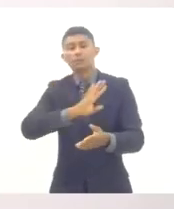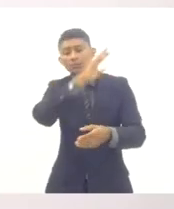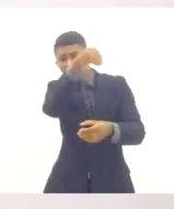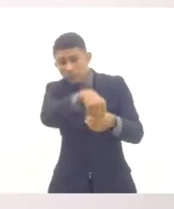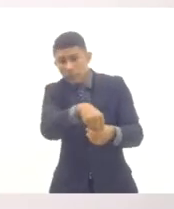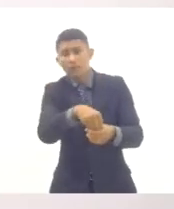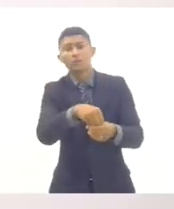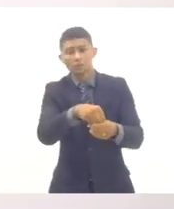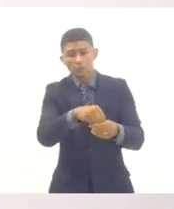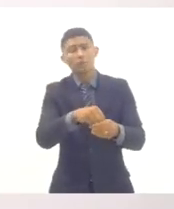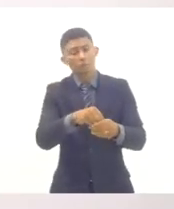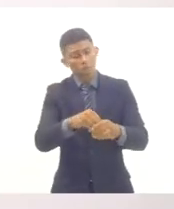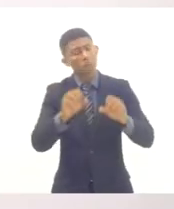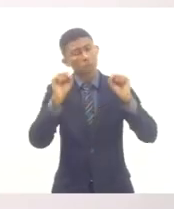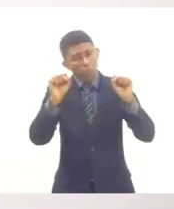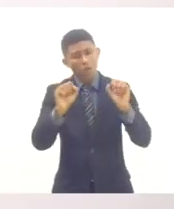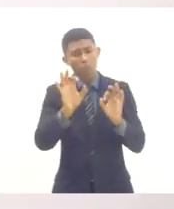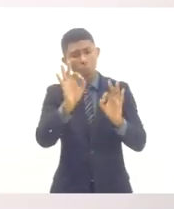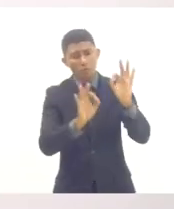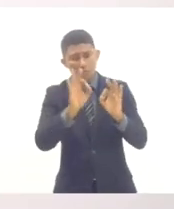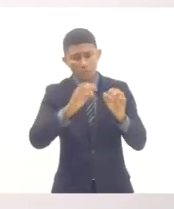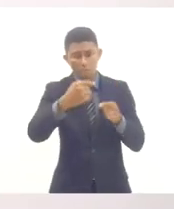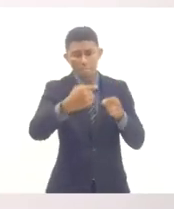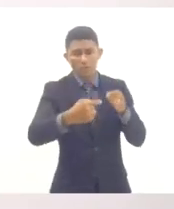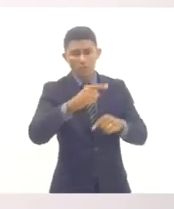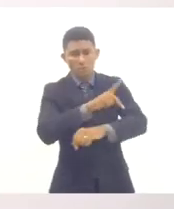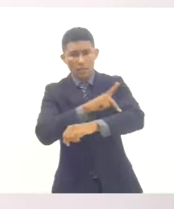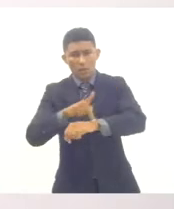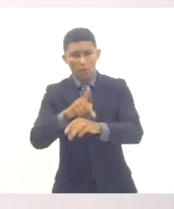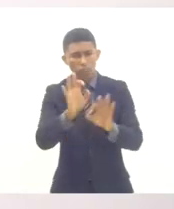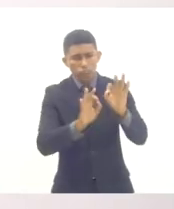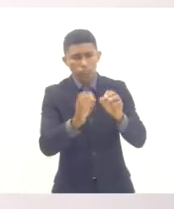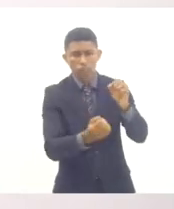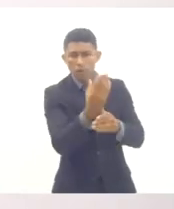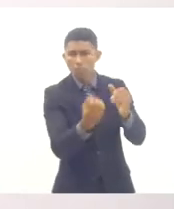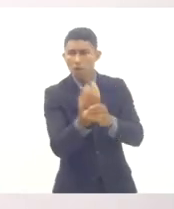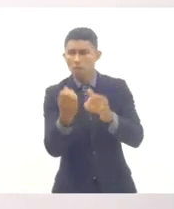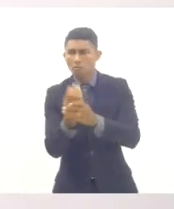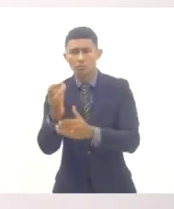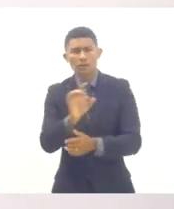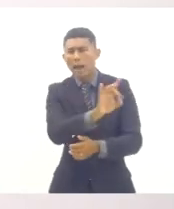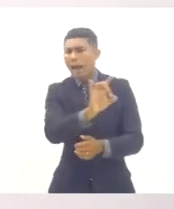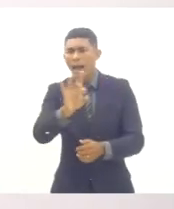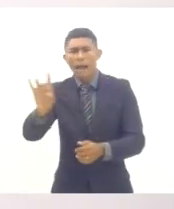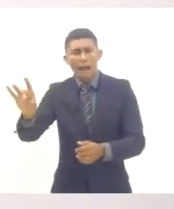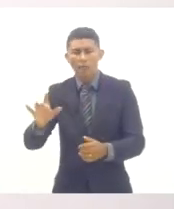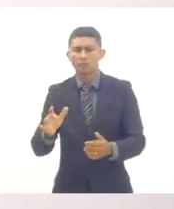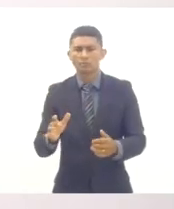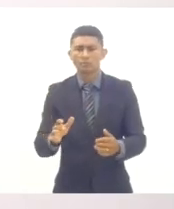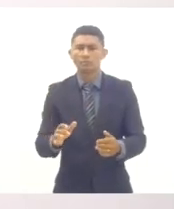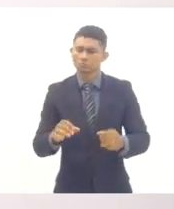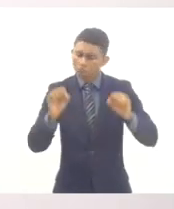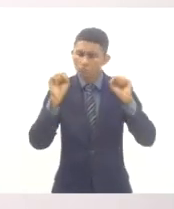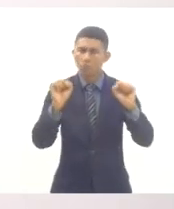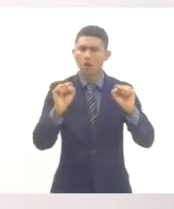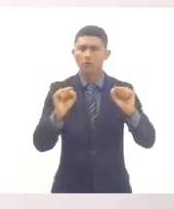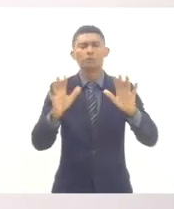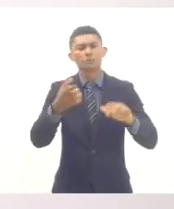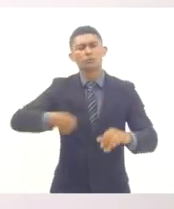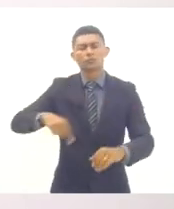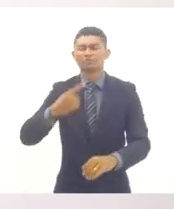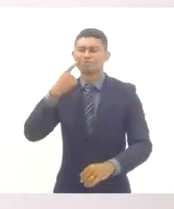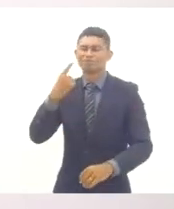políticos pedagógicos. E o que temos visto, desde o governo federal, a